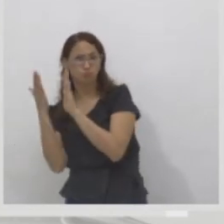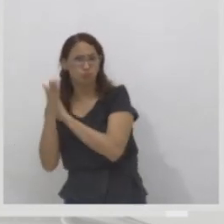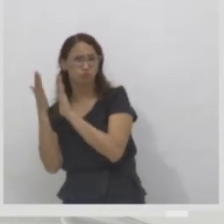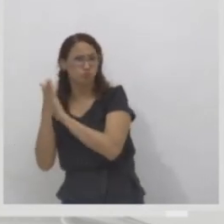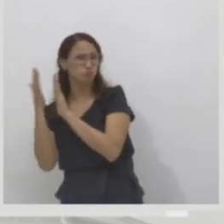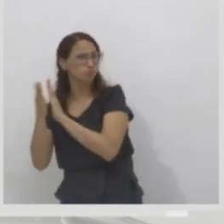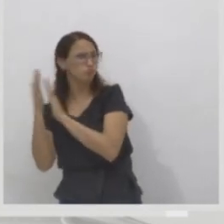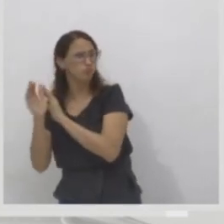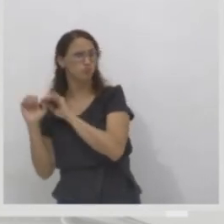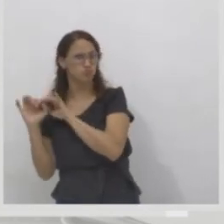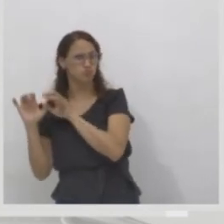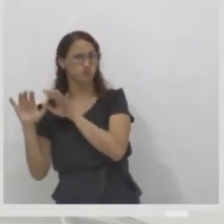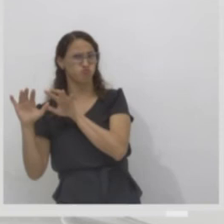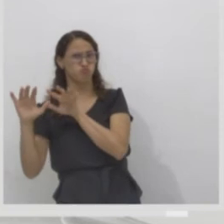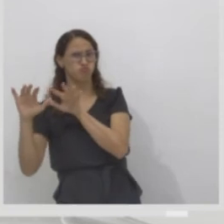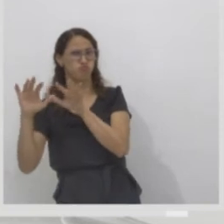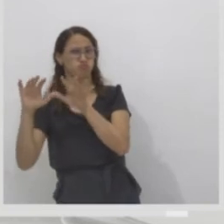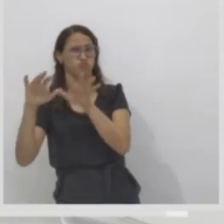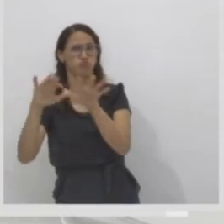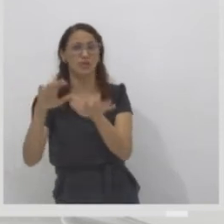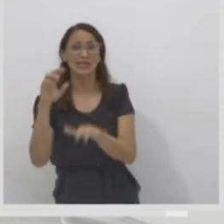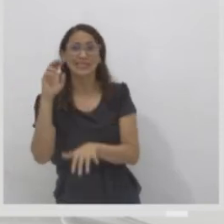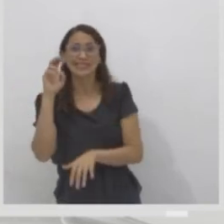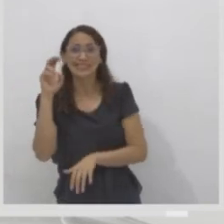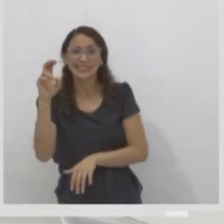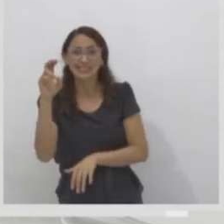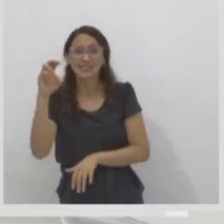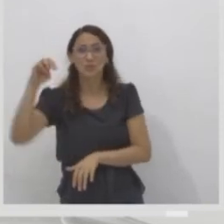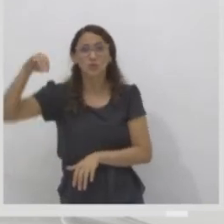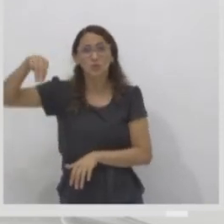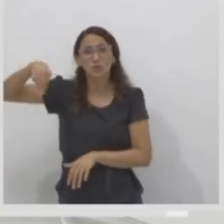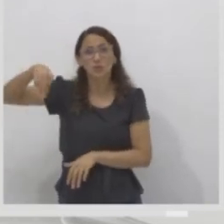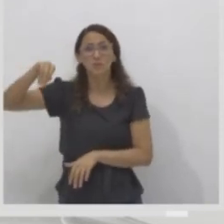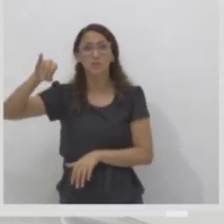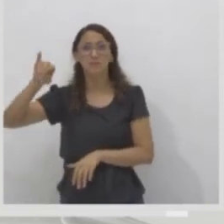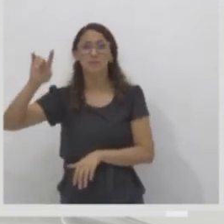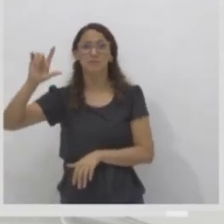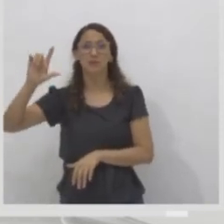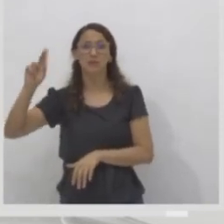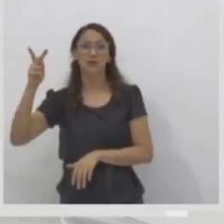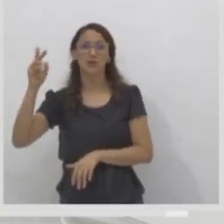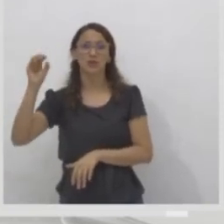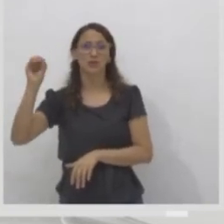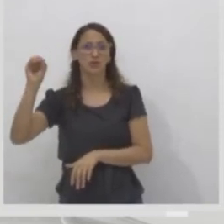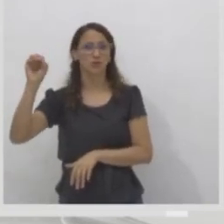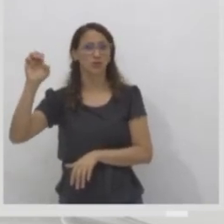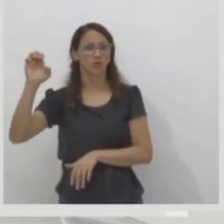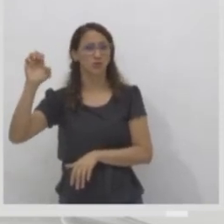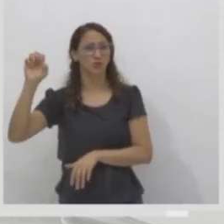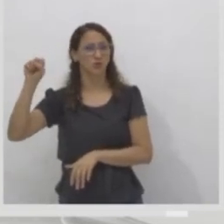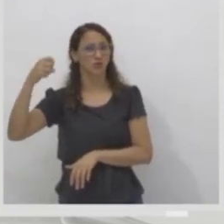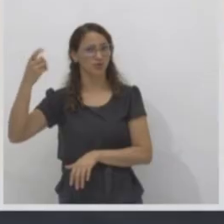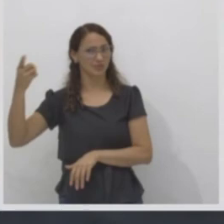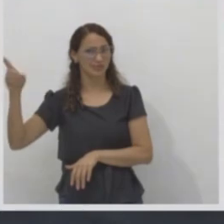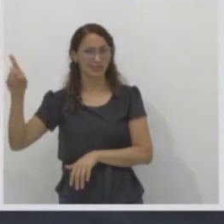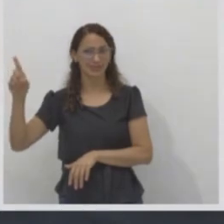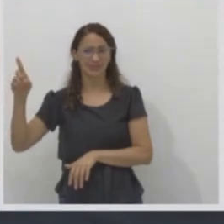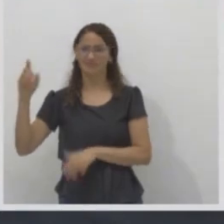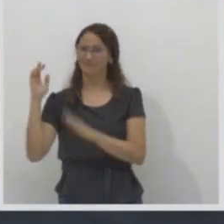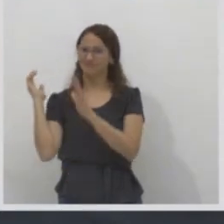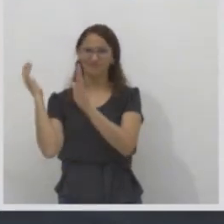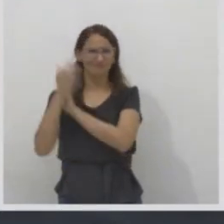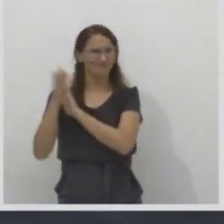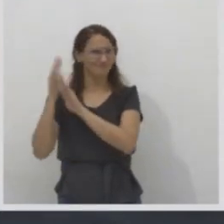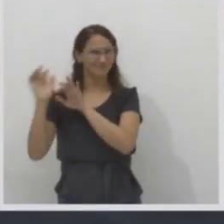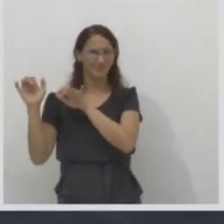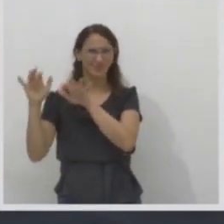obviamente. Mais de 5 milhões de sírios fugiram do seu país. Claro que eles não queriam sair do seu país. Claro que